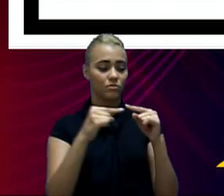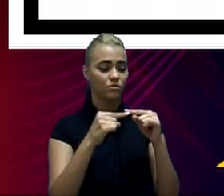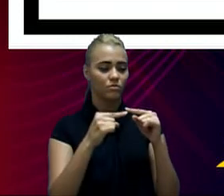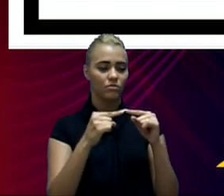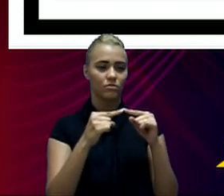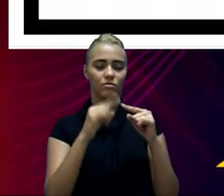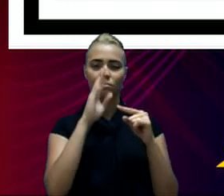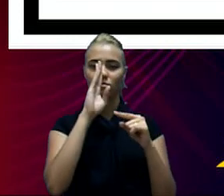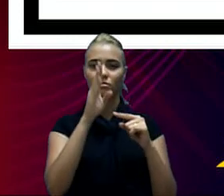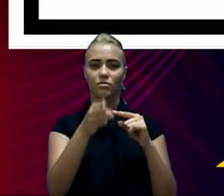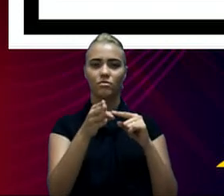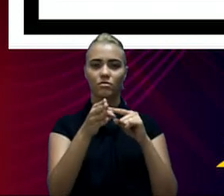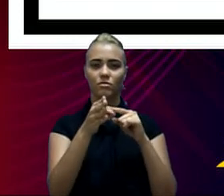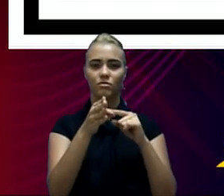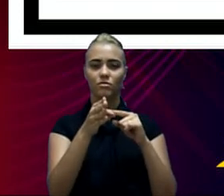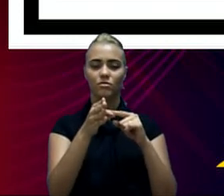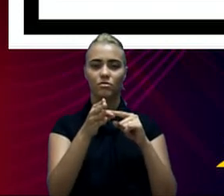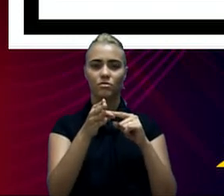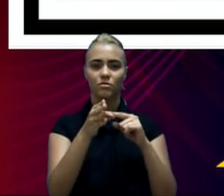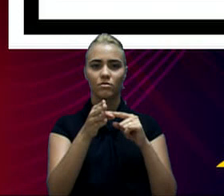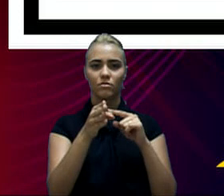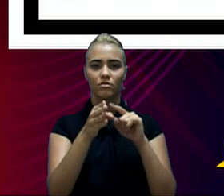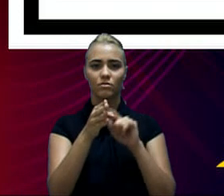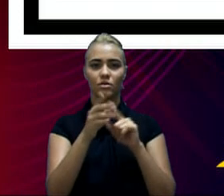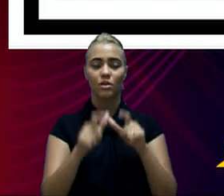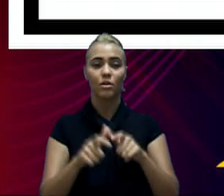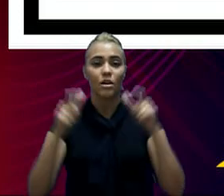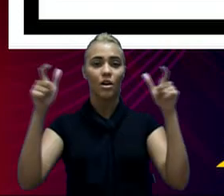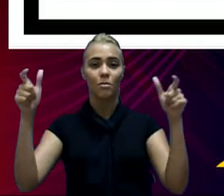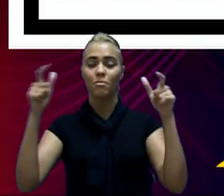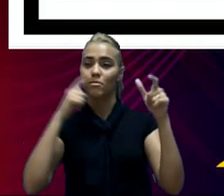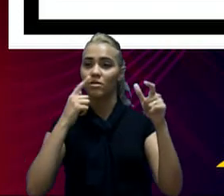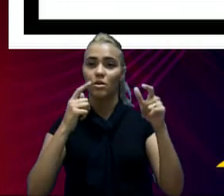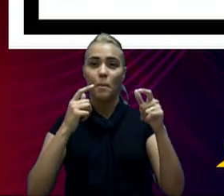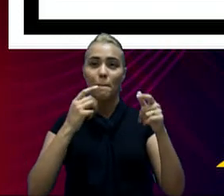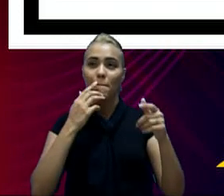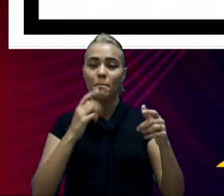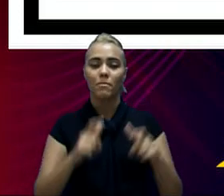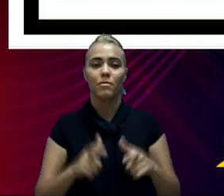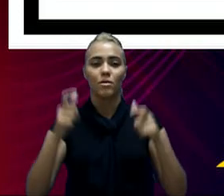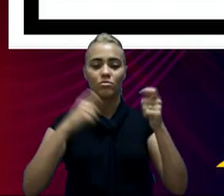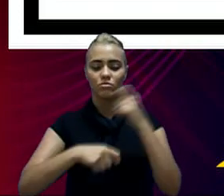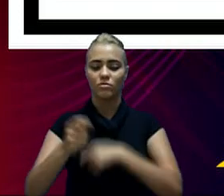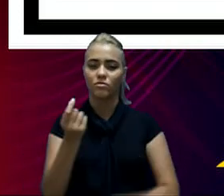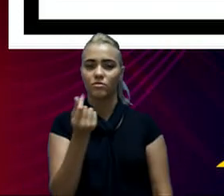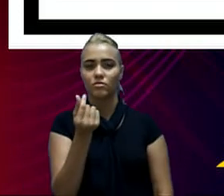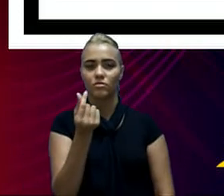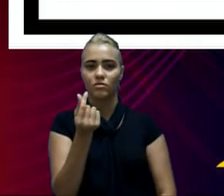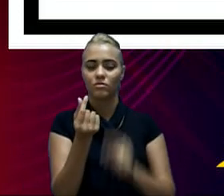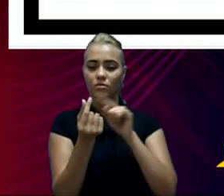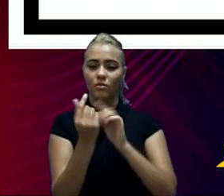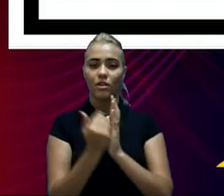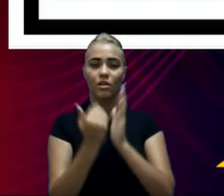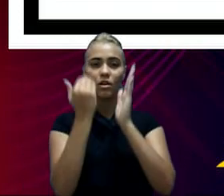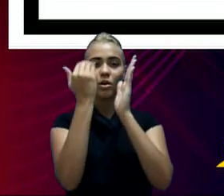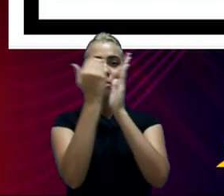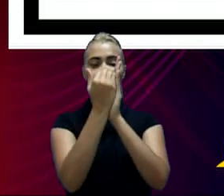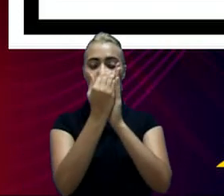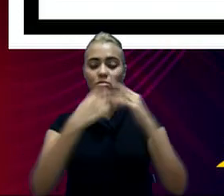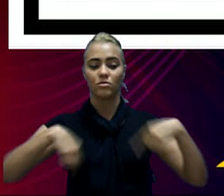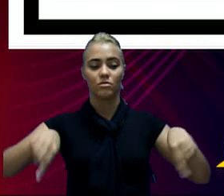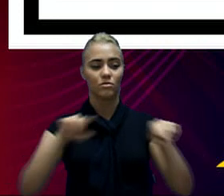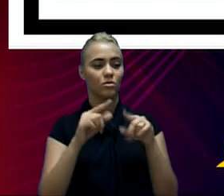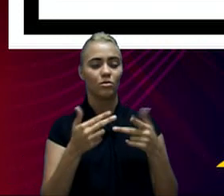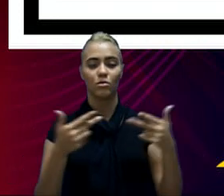diretamente para o aumento de capital, capital, quer dizer, aumento do patrimônio,